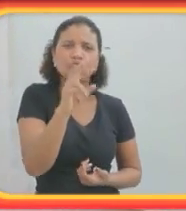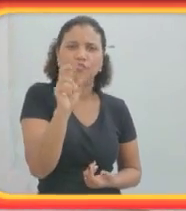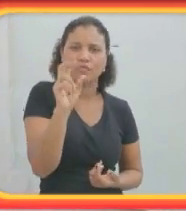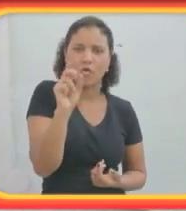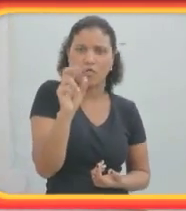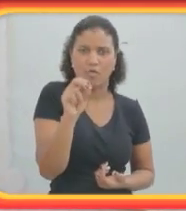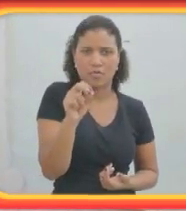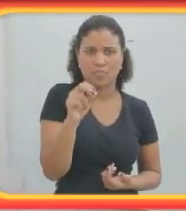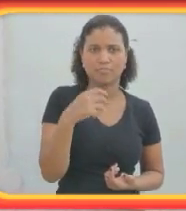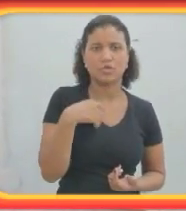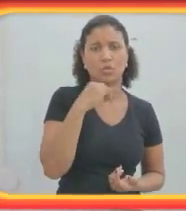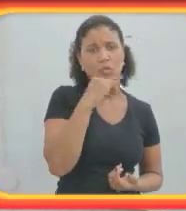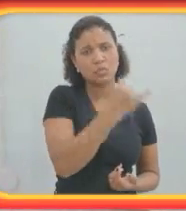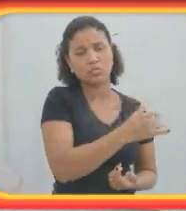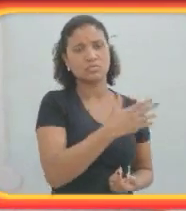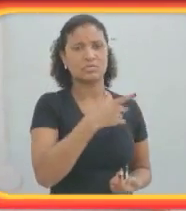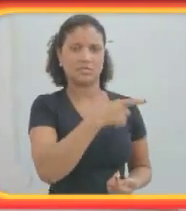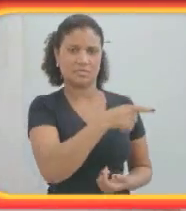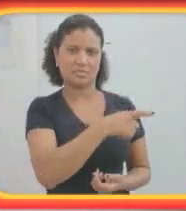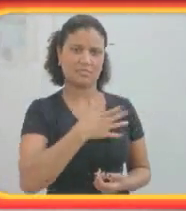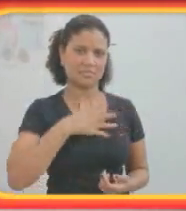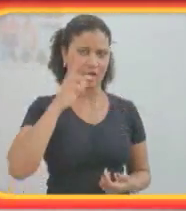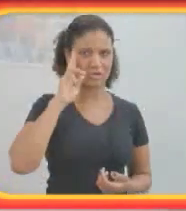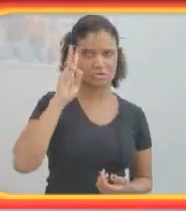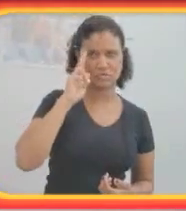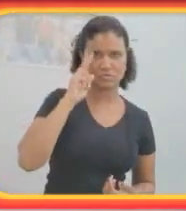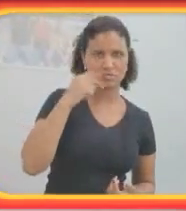Eu tenho um problema. Eu não sei como fazer isso.